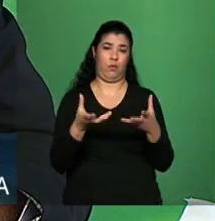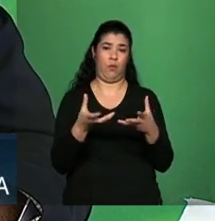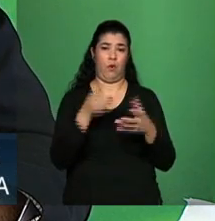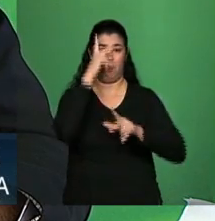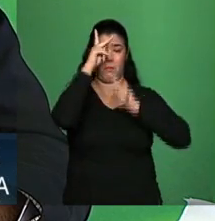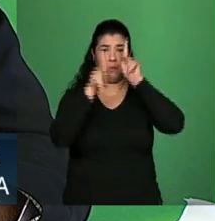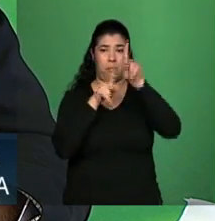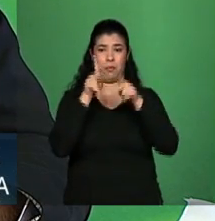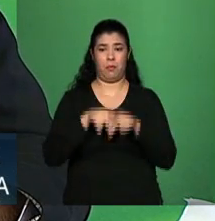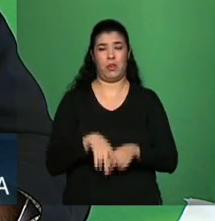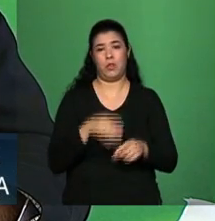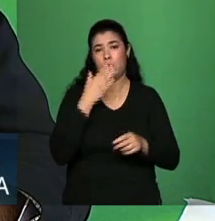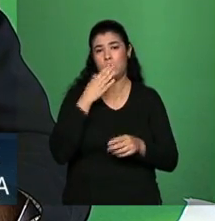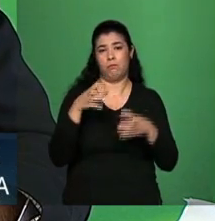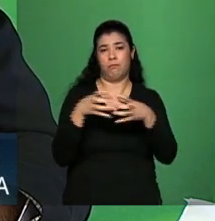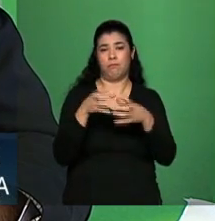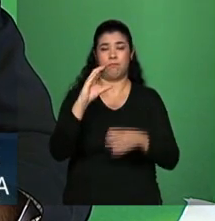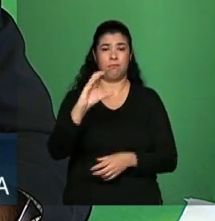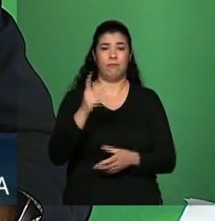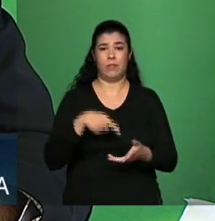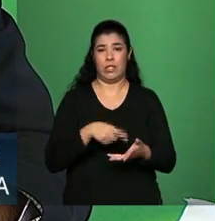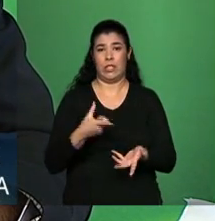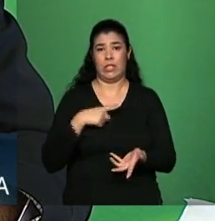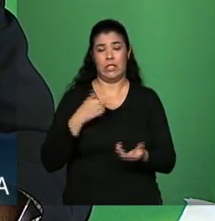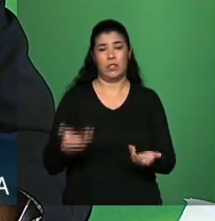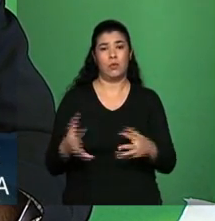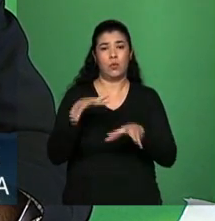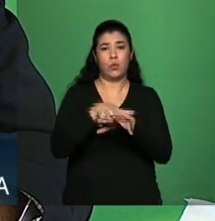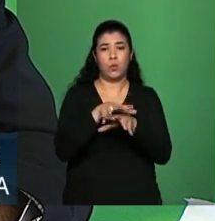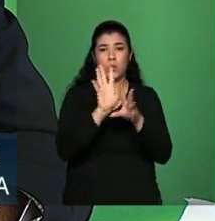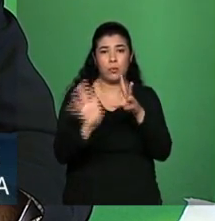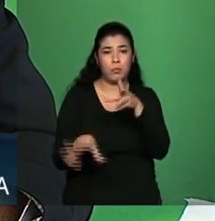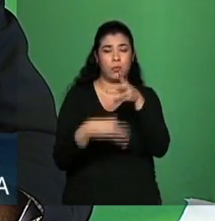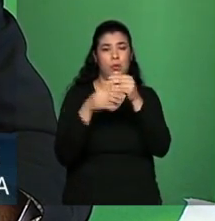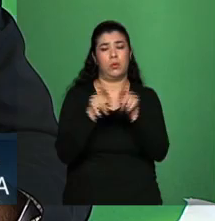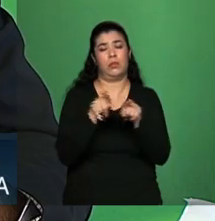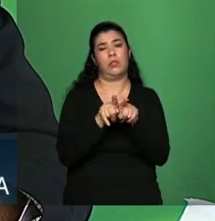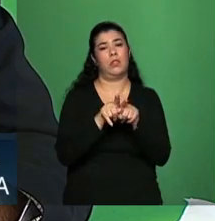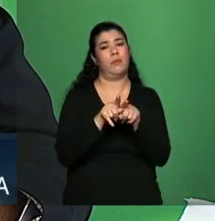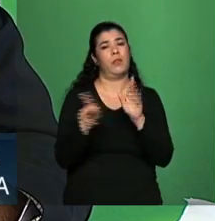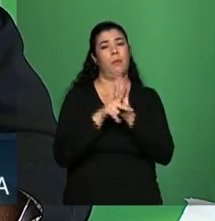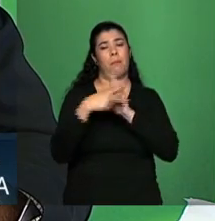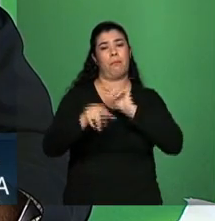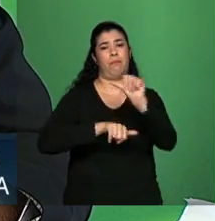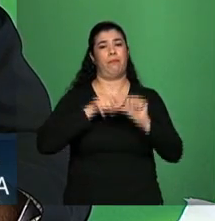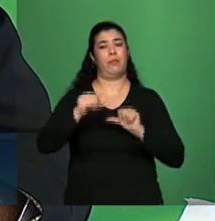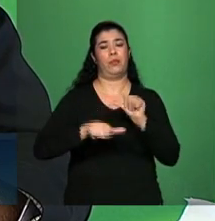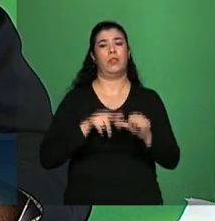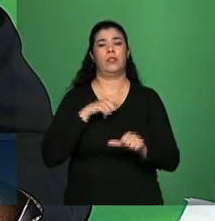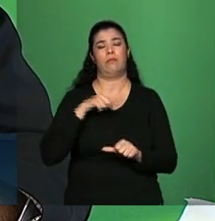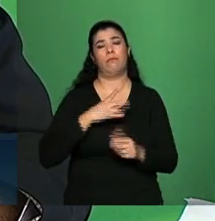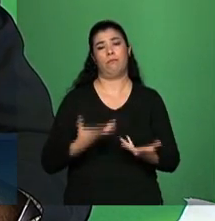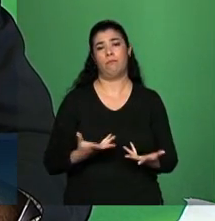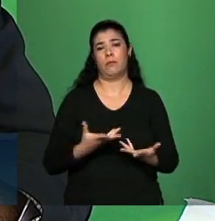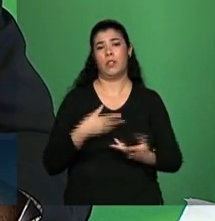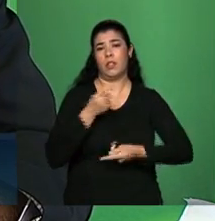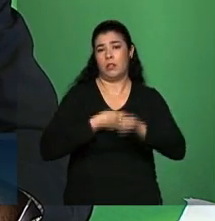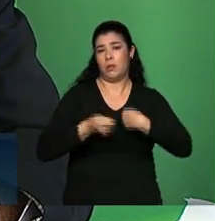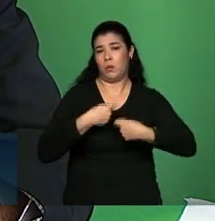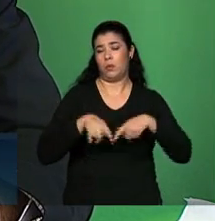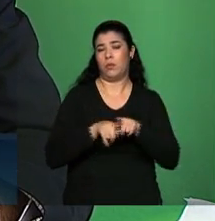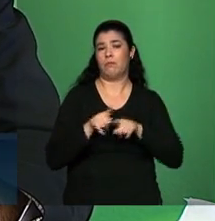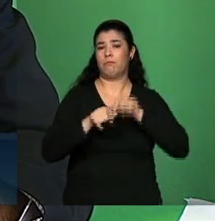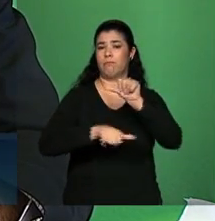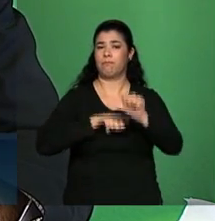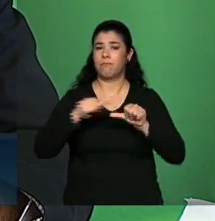Então, na verdade, isso aqui é parte integral, complementar, da transformação econômica,